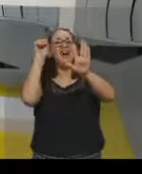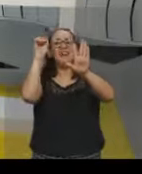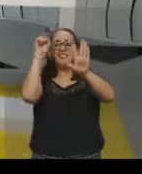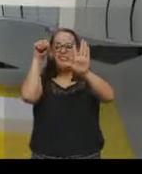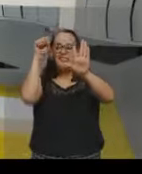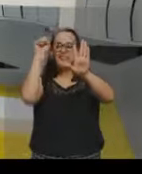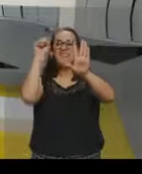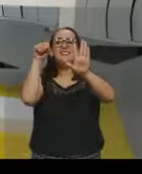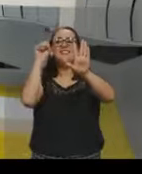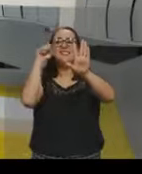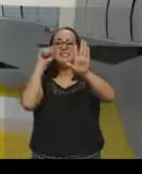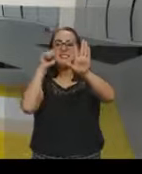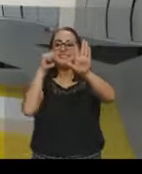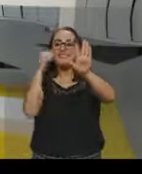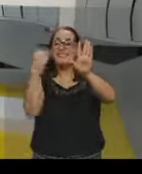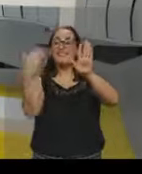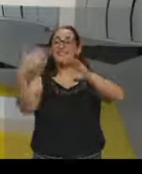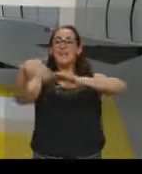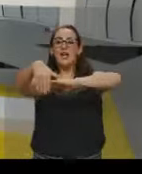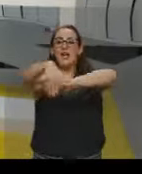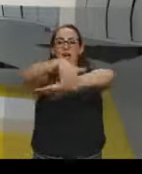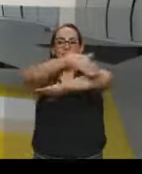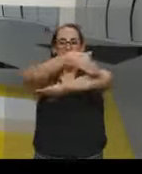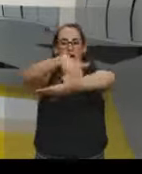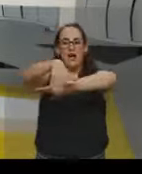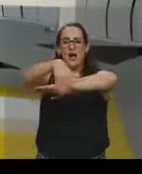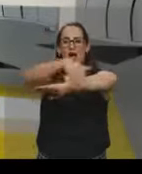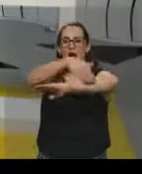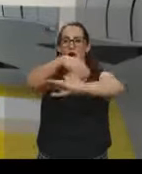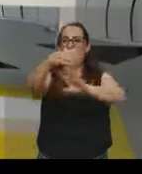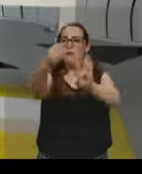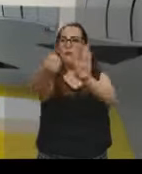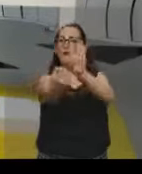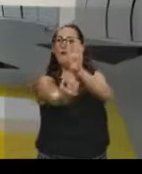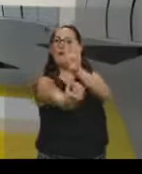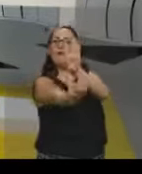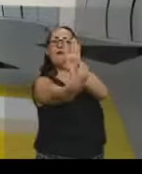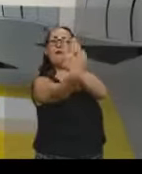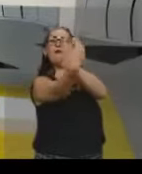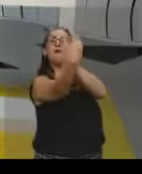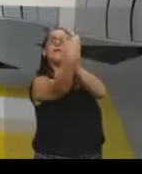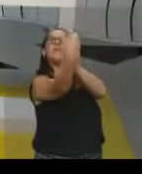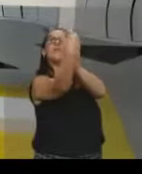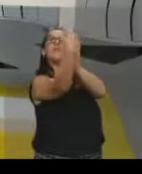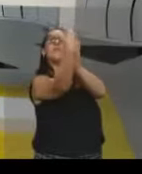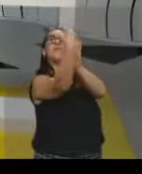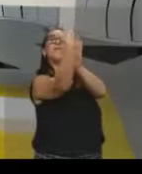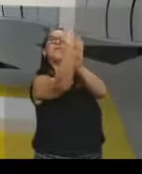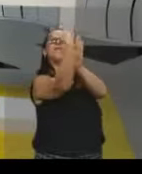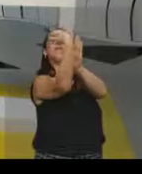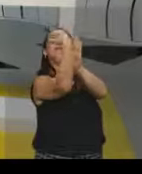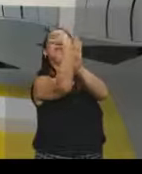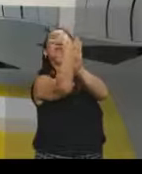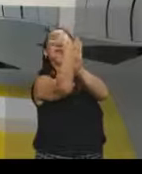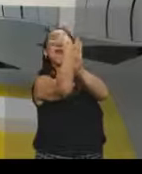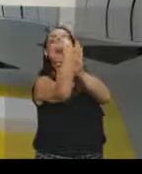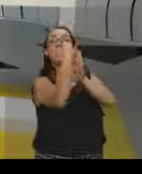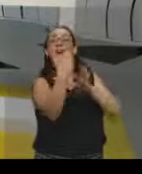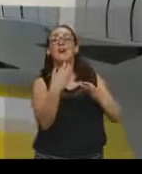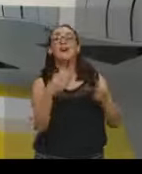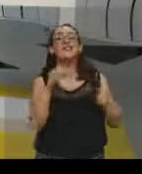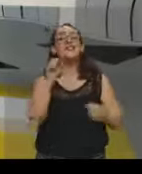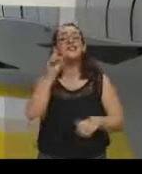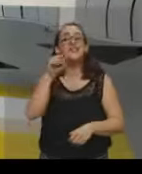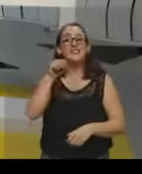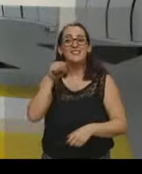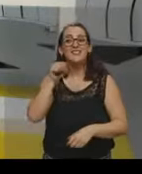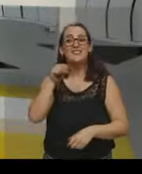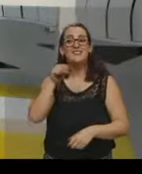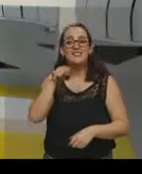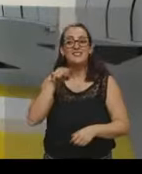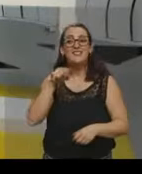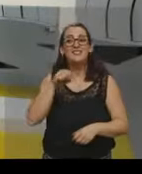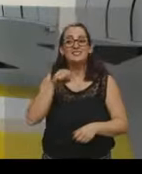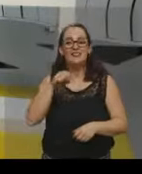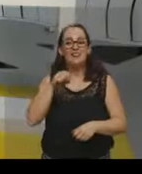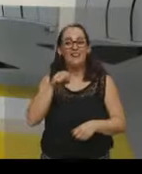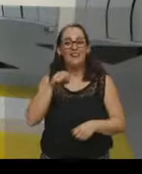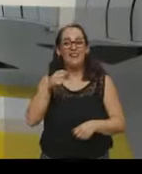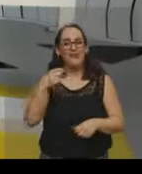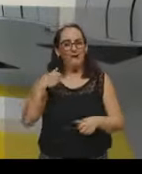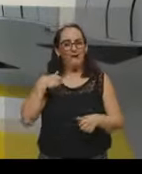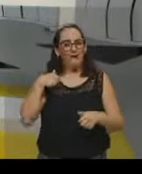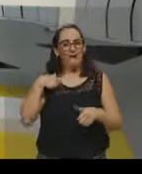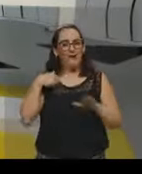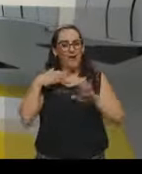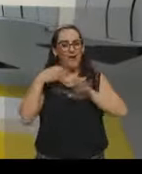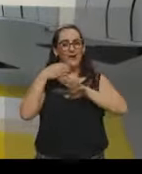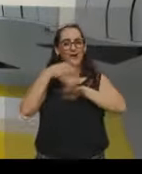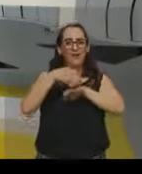passasse... Gente, fiquei muito tempo, muito tempo impressionada. Inclusive, eu cheguei a abrir a cortina para